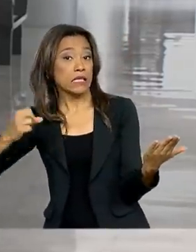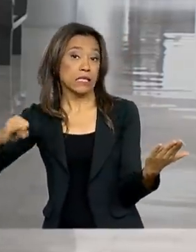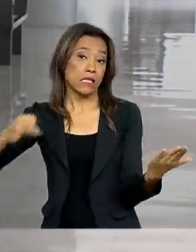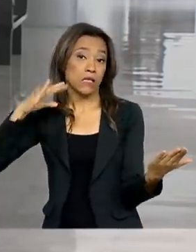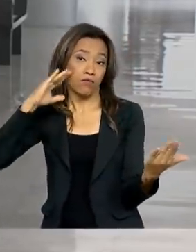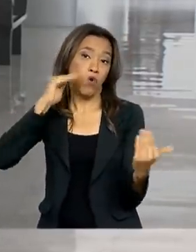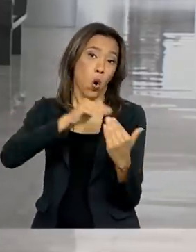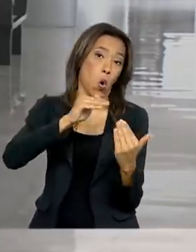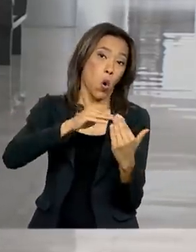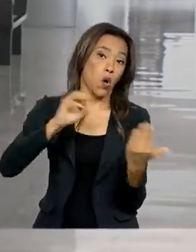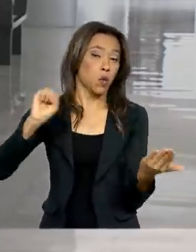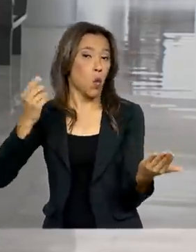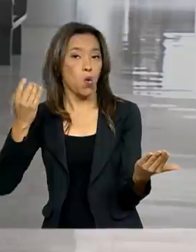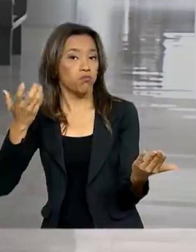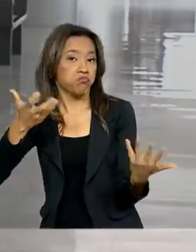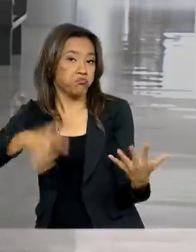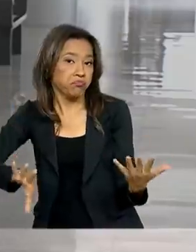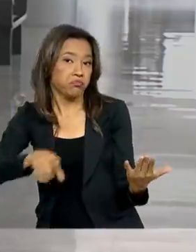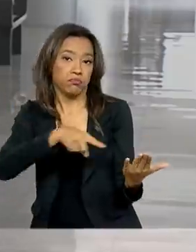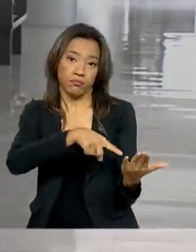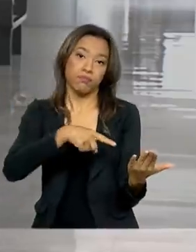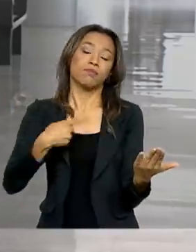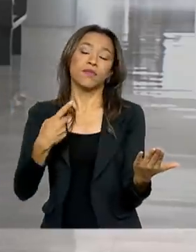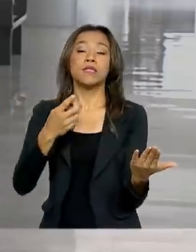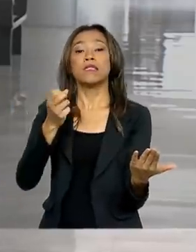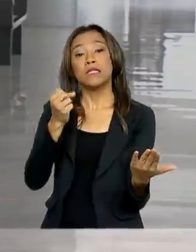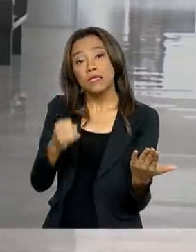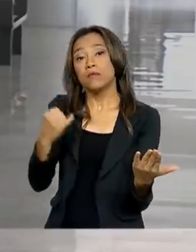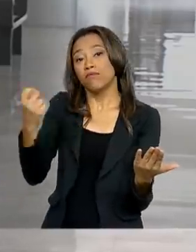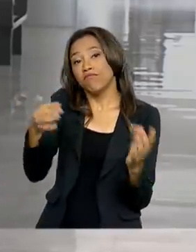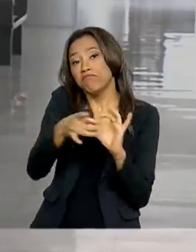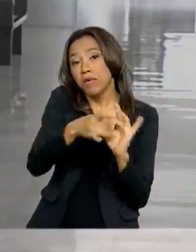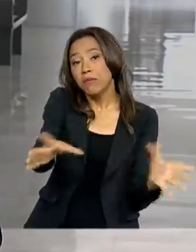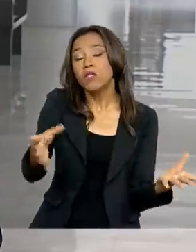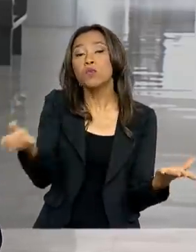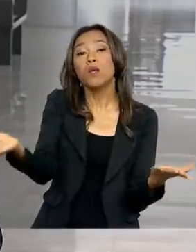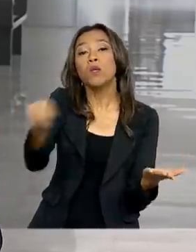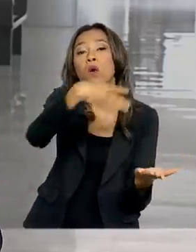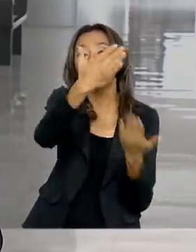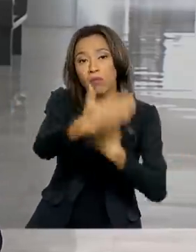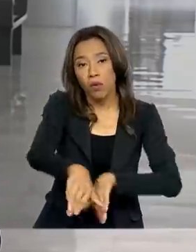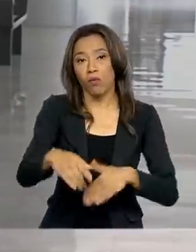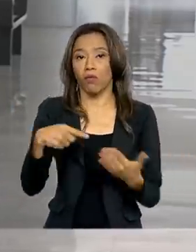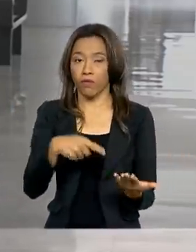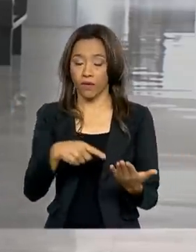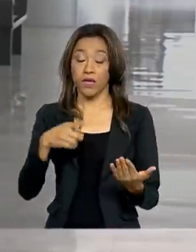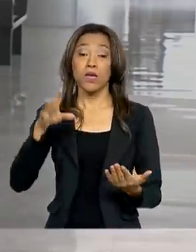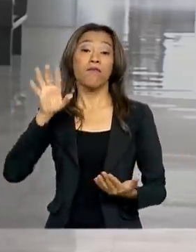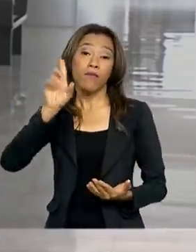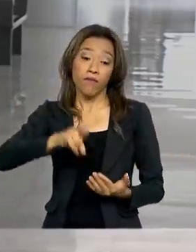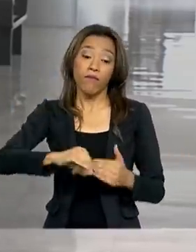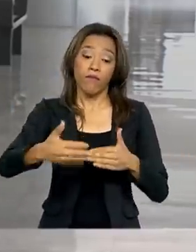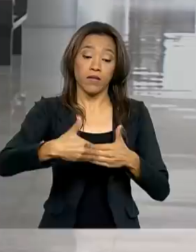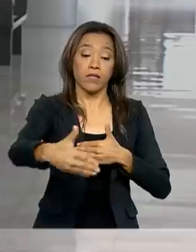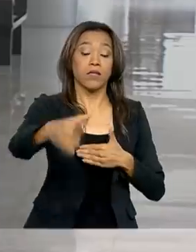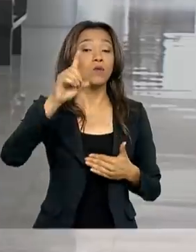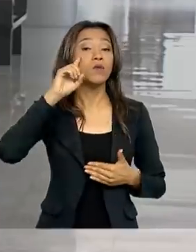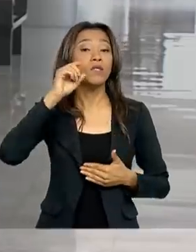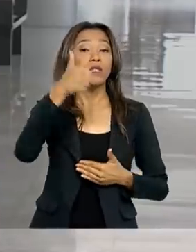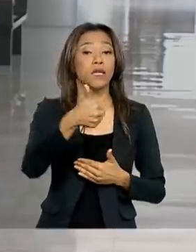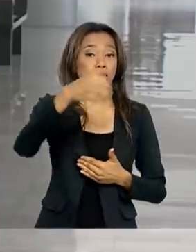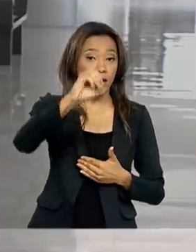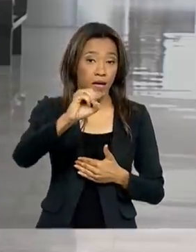o estudante tenha direito a fazer uma nova prova. E essa reaplicação será nos dias 10 e 11 de